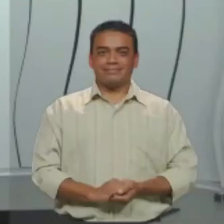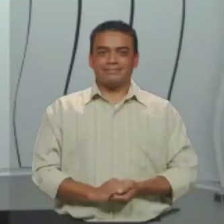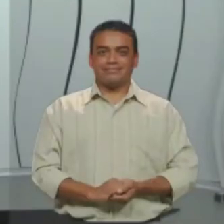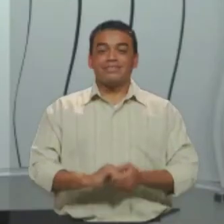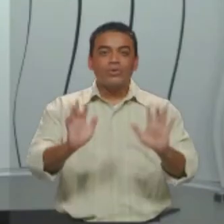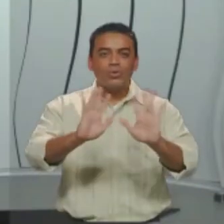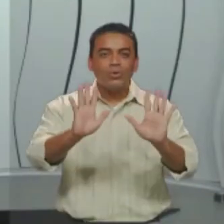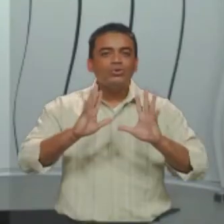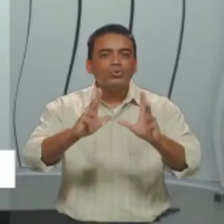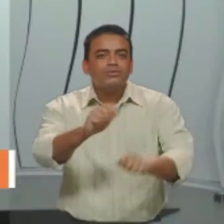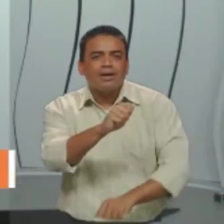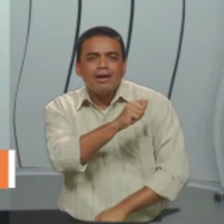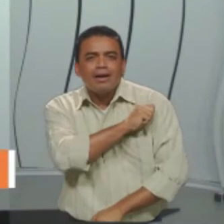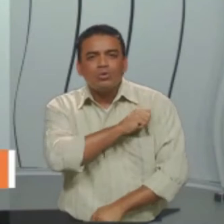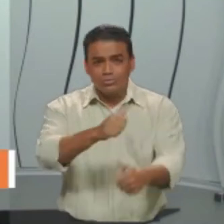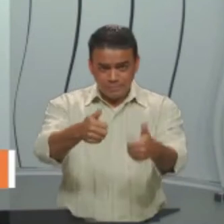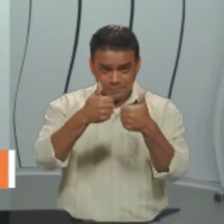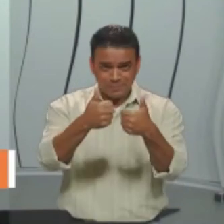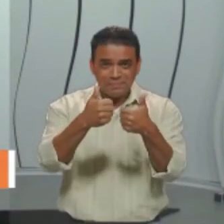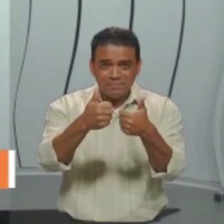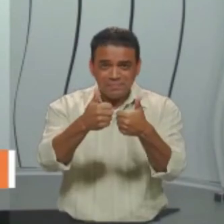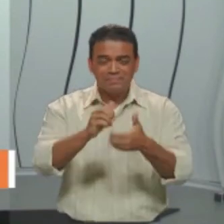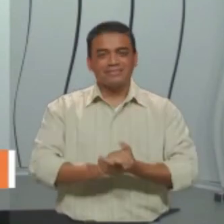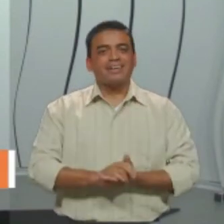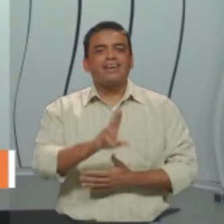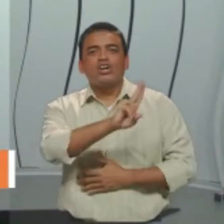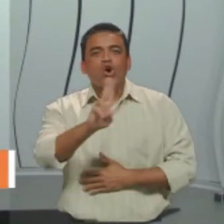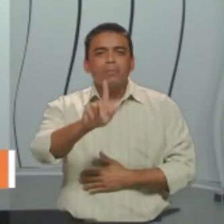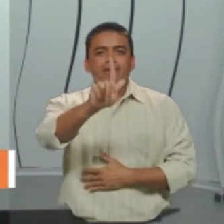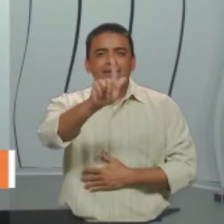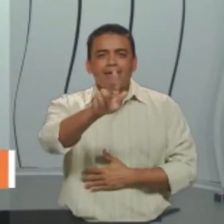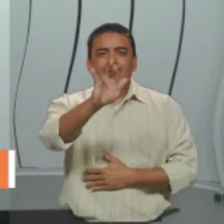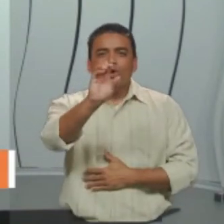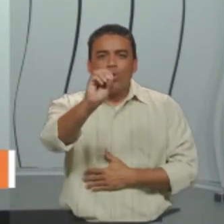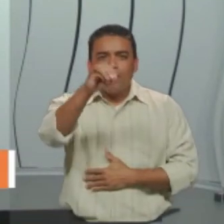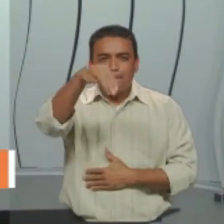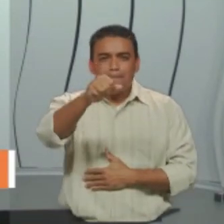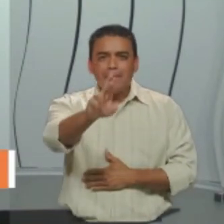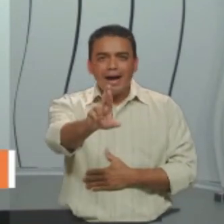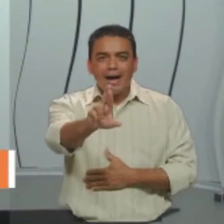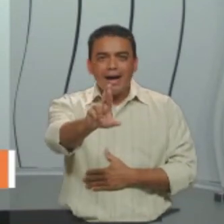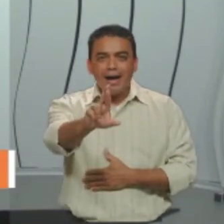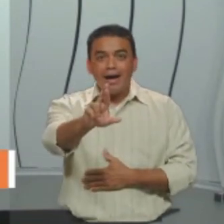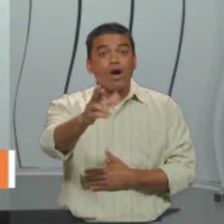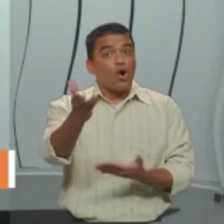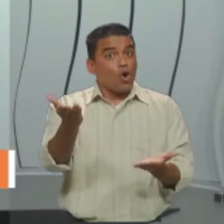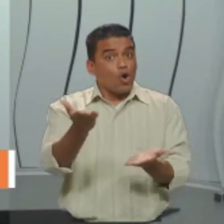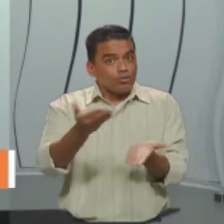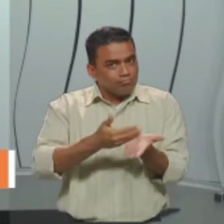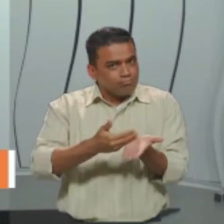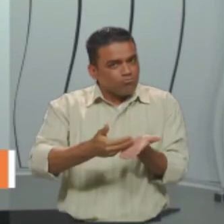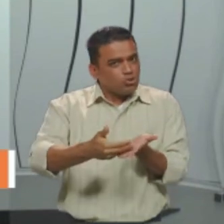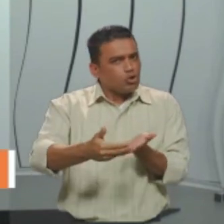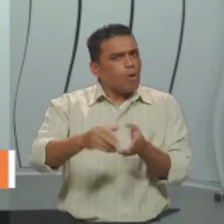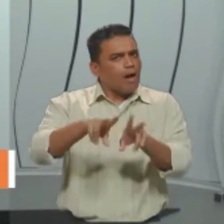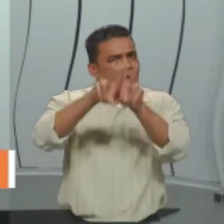Olá, estudante! Tudo bem com você? Meu nome é Guiomar e vamos continuar aí